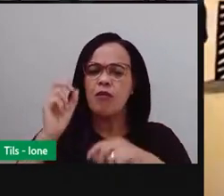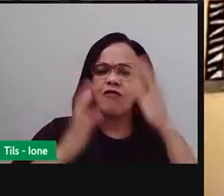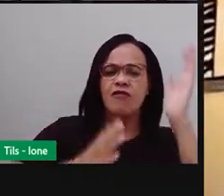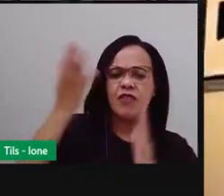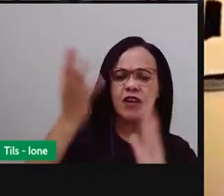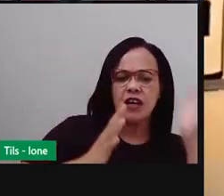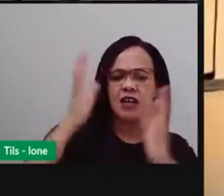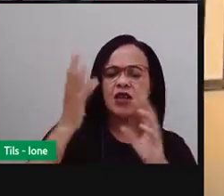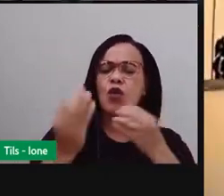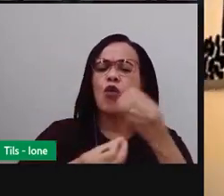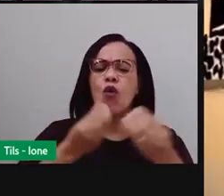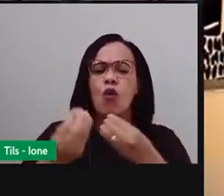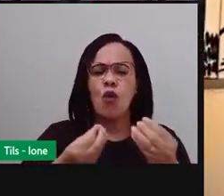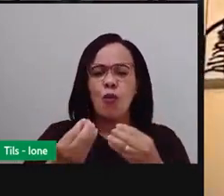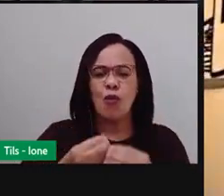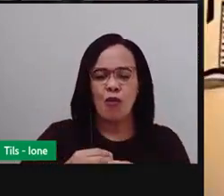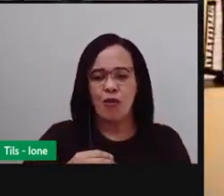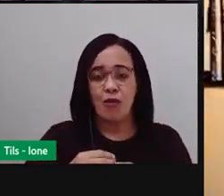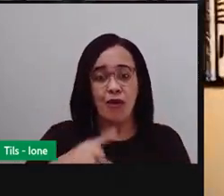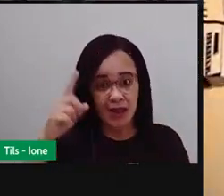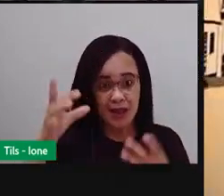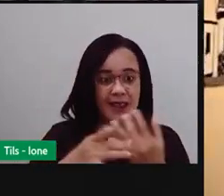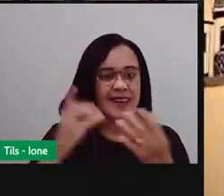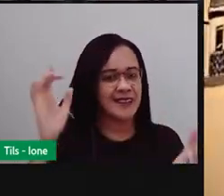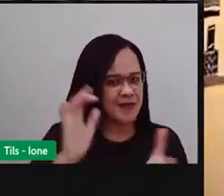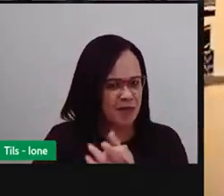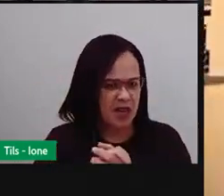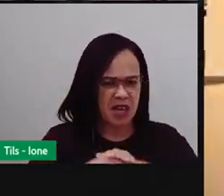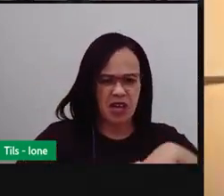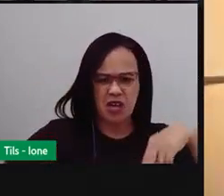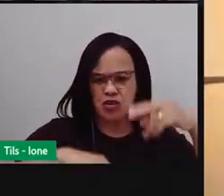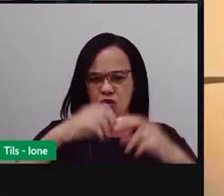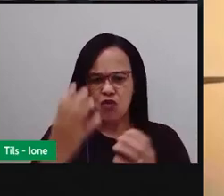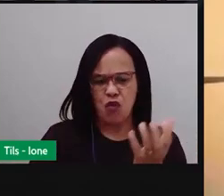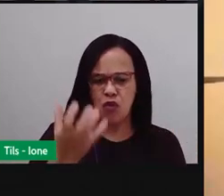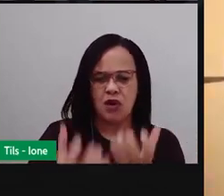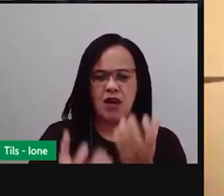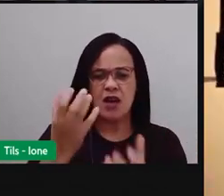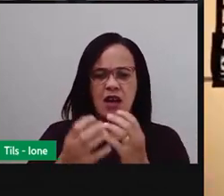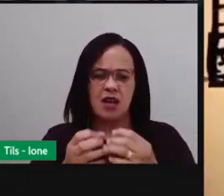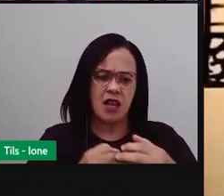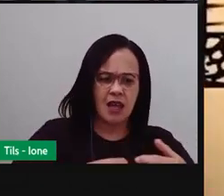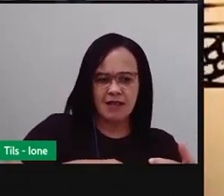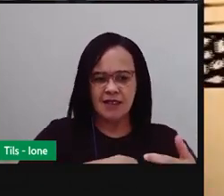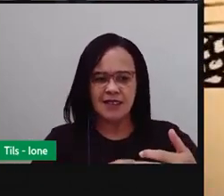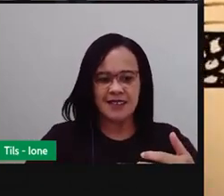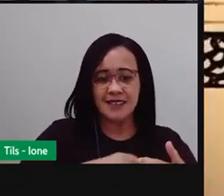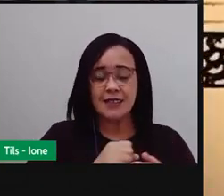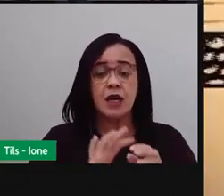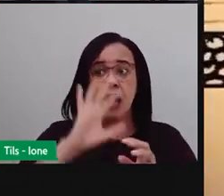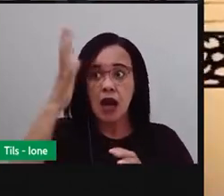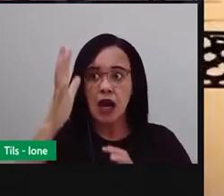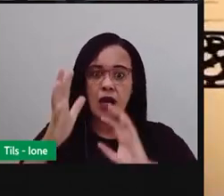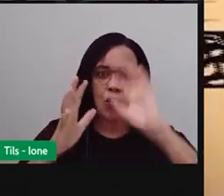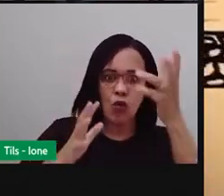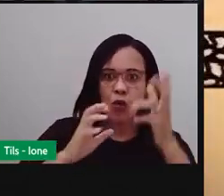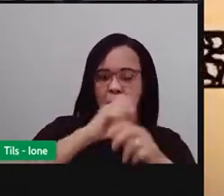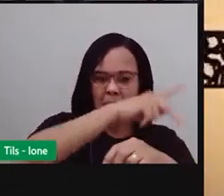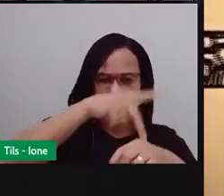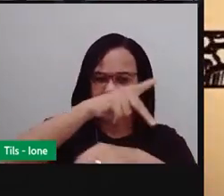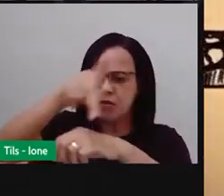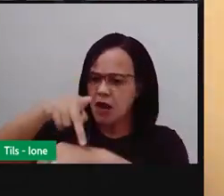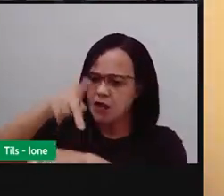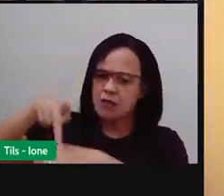De onde vem o casamento da noiva, fogueira, quadrilha? As festas juninas acontecem em vários países ao redor do mundo